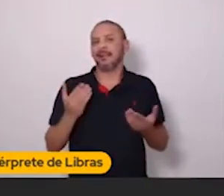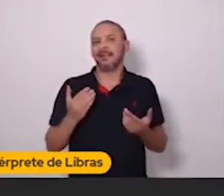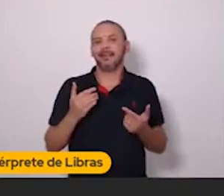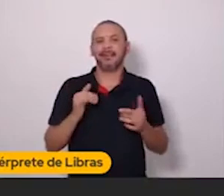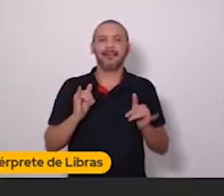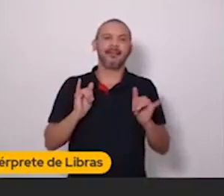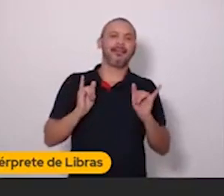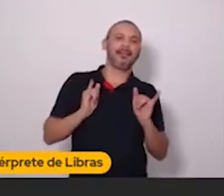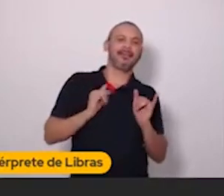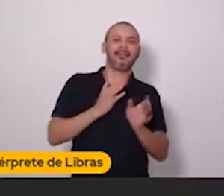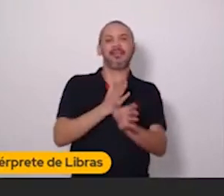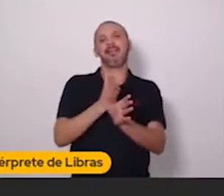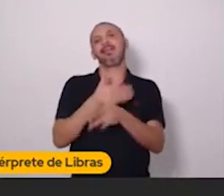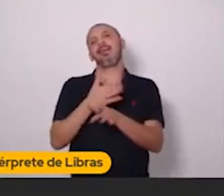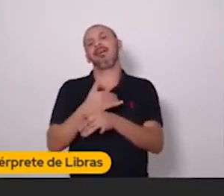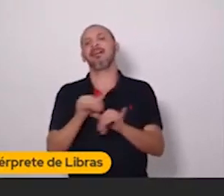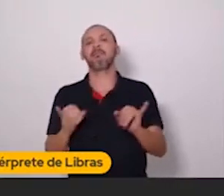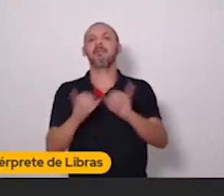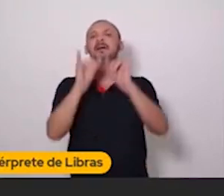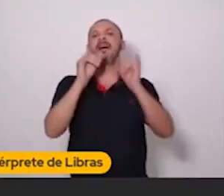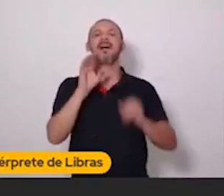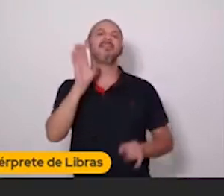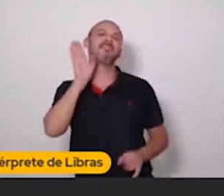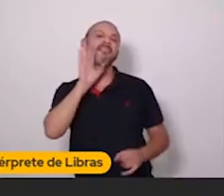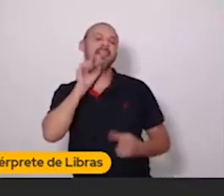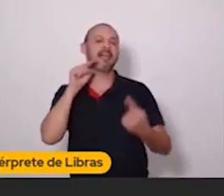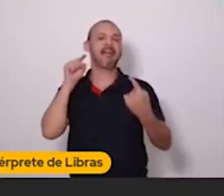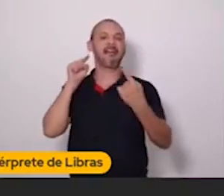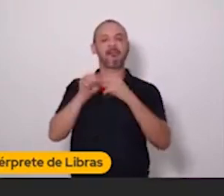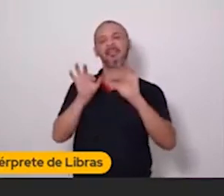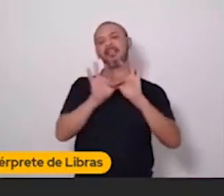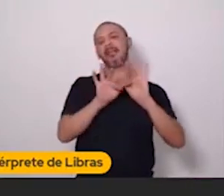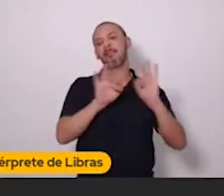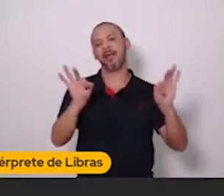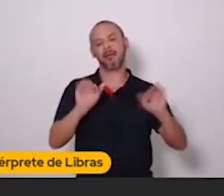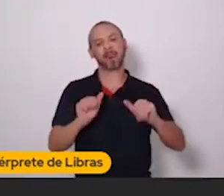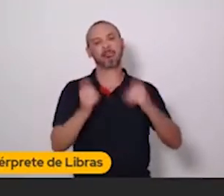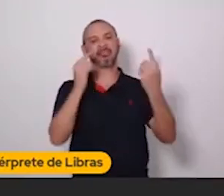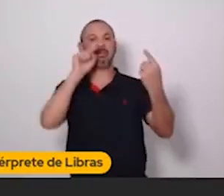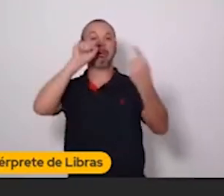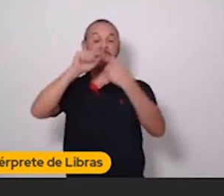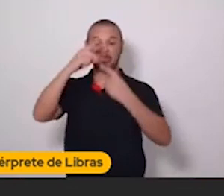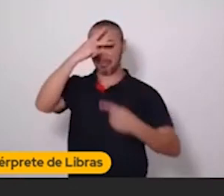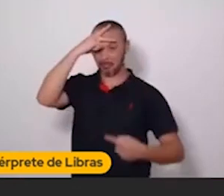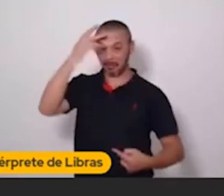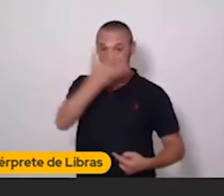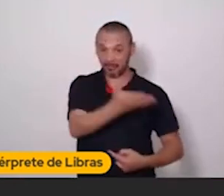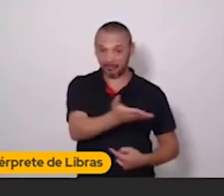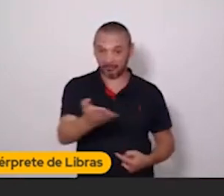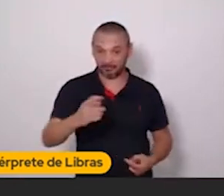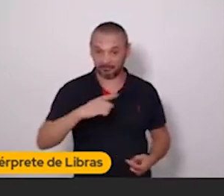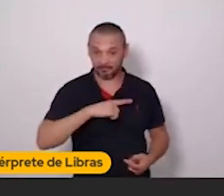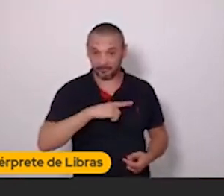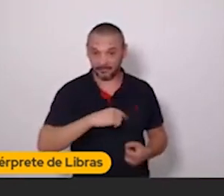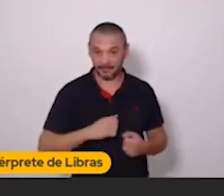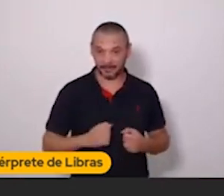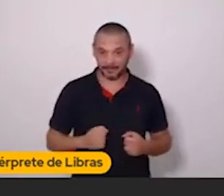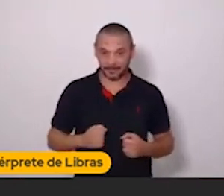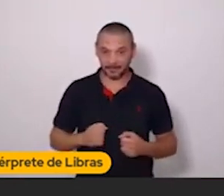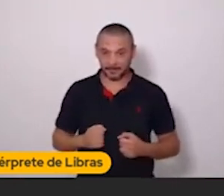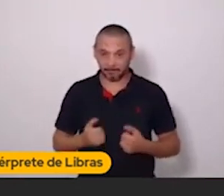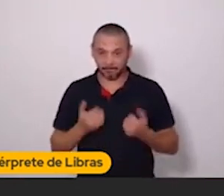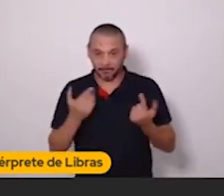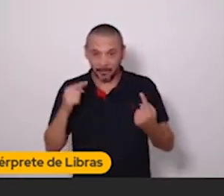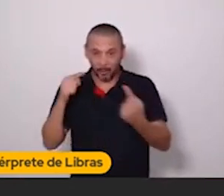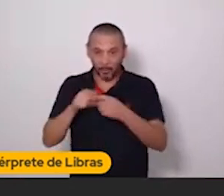conversando de uma foto mais... De uma forma mais despojada. De uma forma mais humanizada. E o Twitter serve para